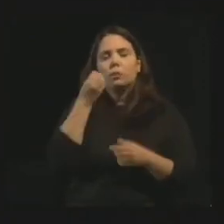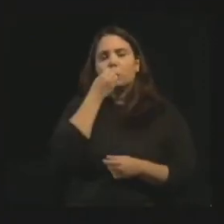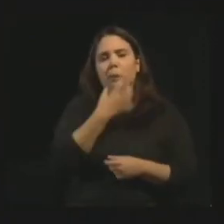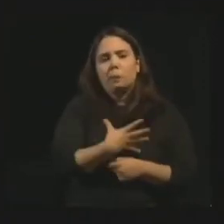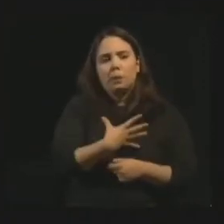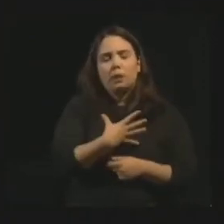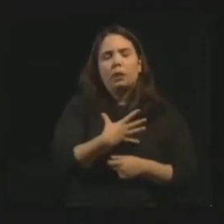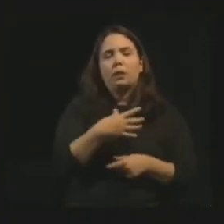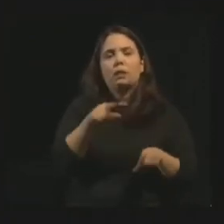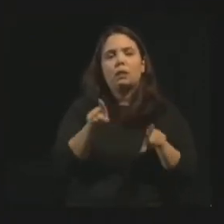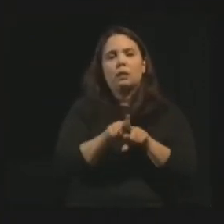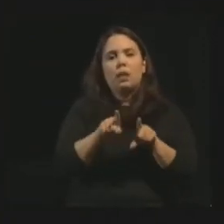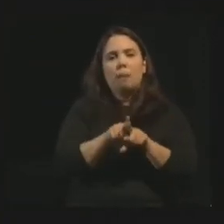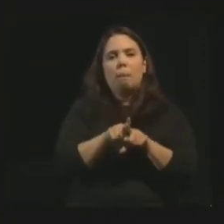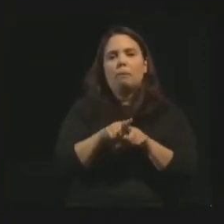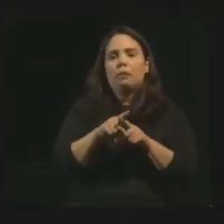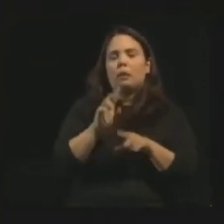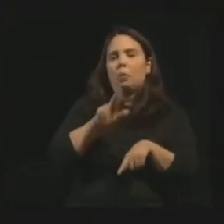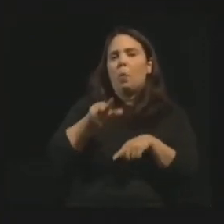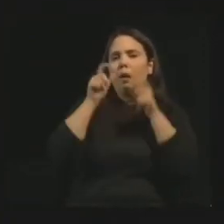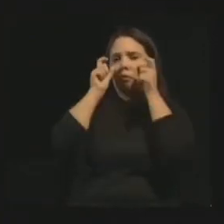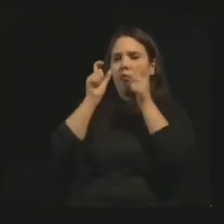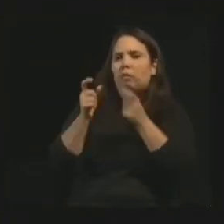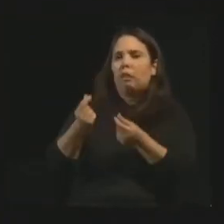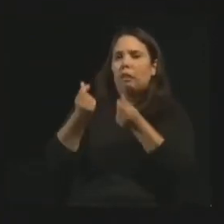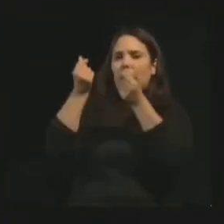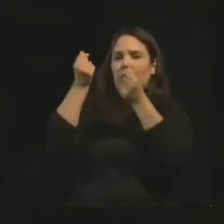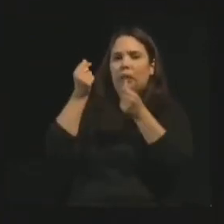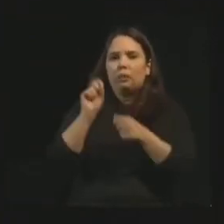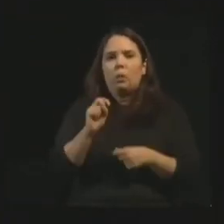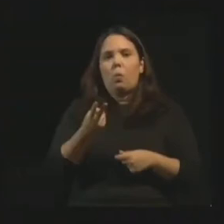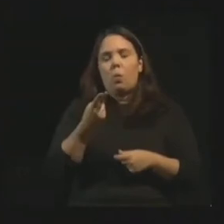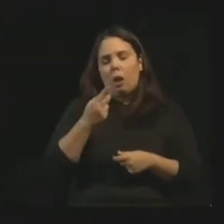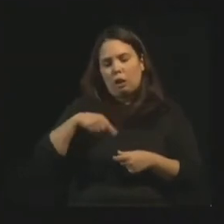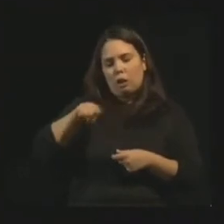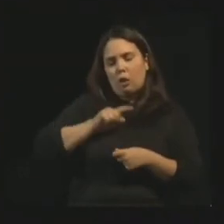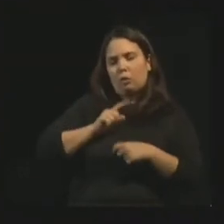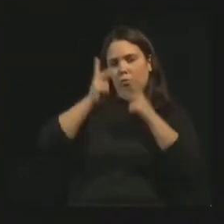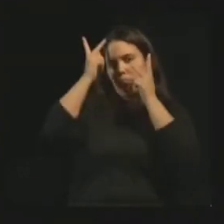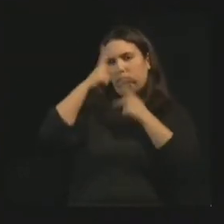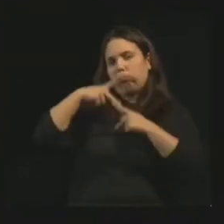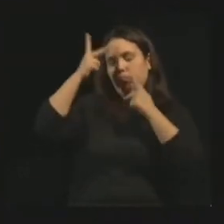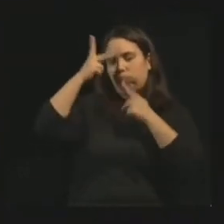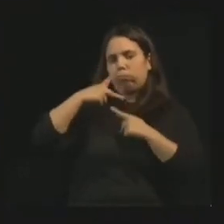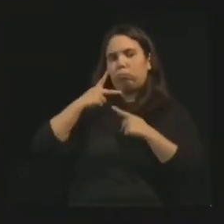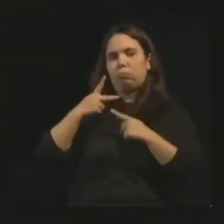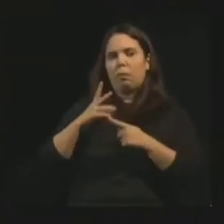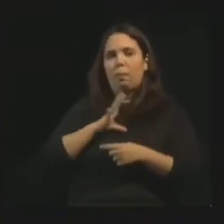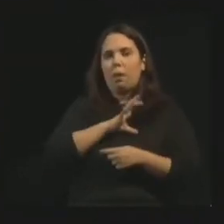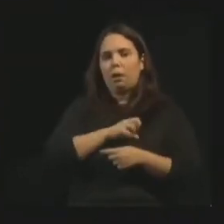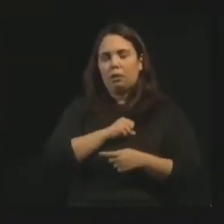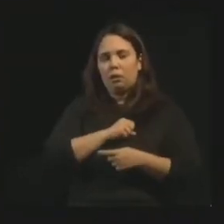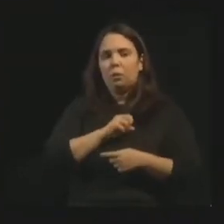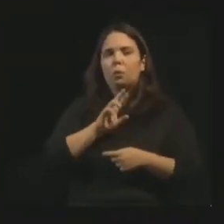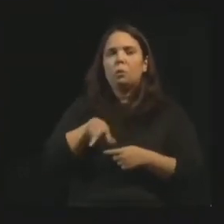das honras e das riquezas, nem vêm para atender as vossas paixões mesquinhas. Se nunca lhes expedissem nada de fútil ou que esteja fora